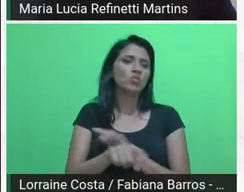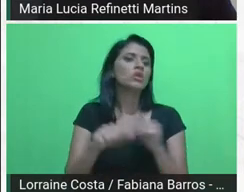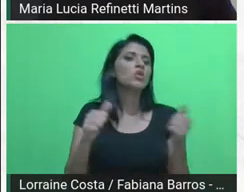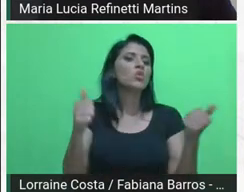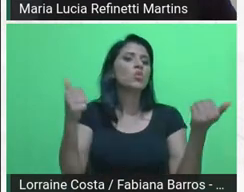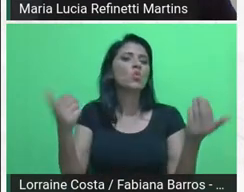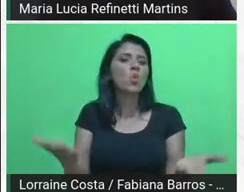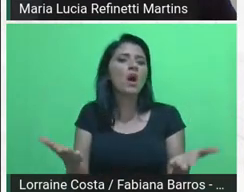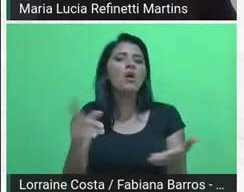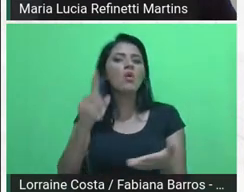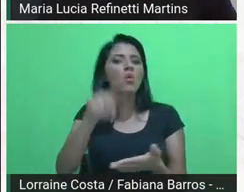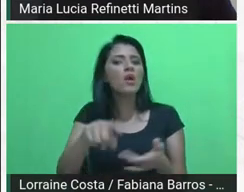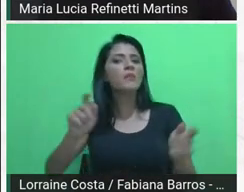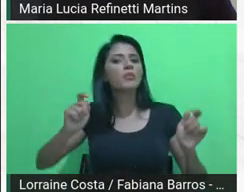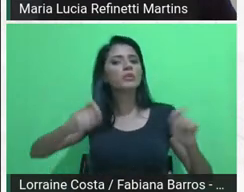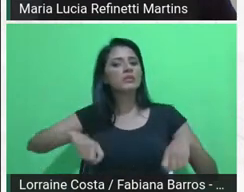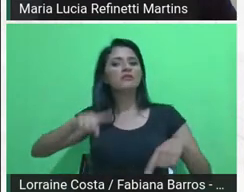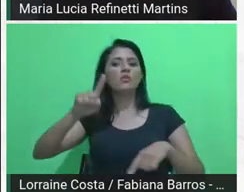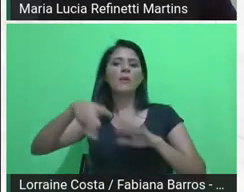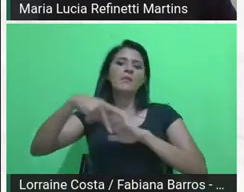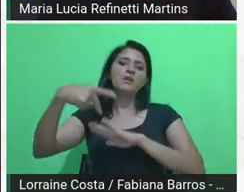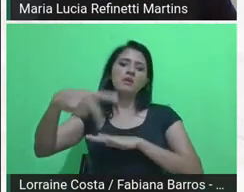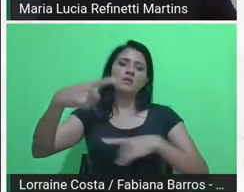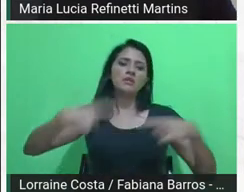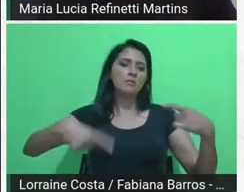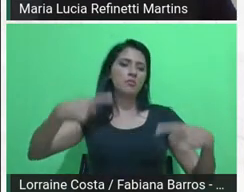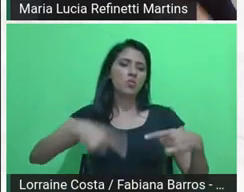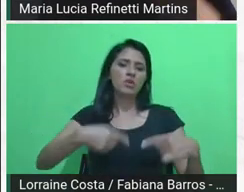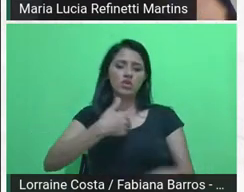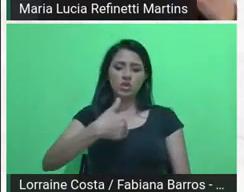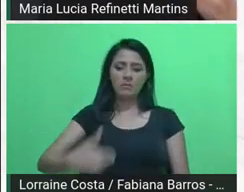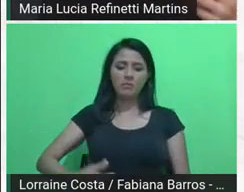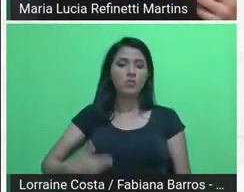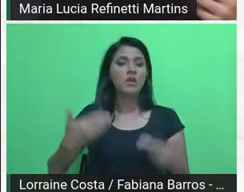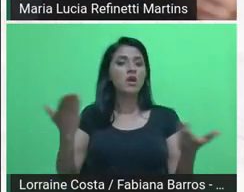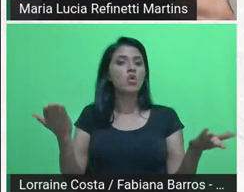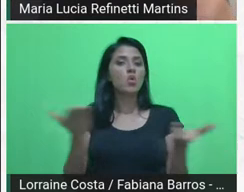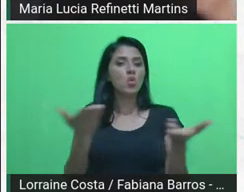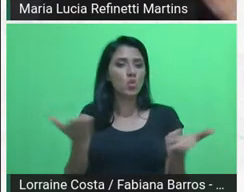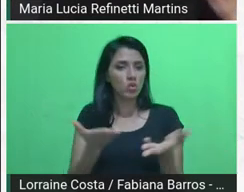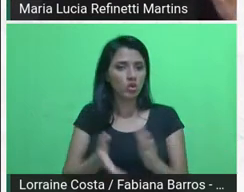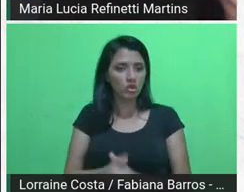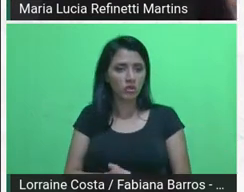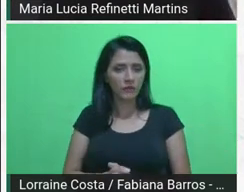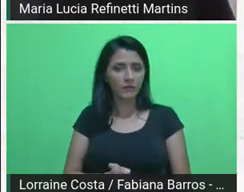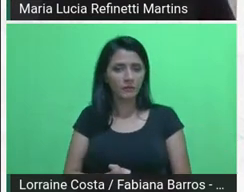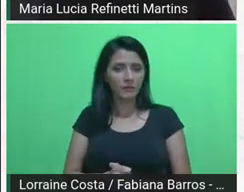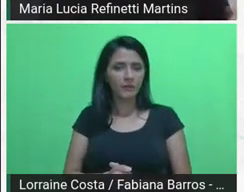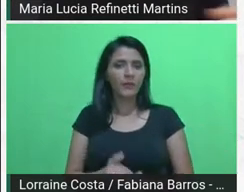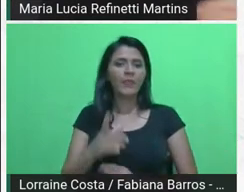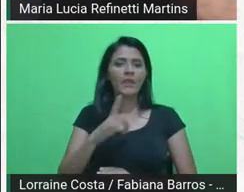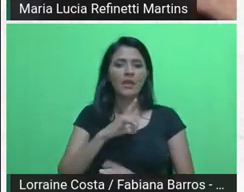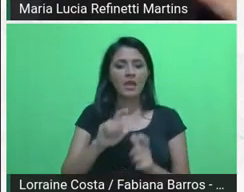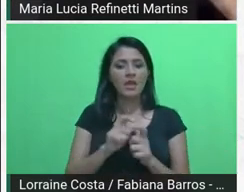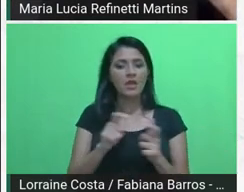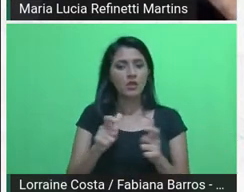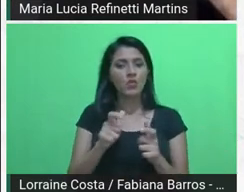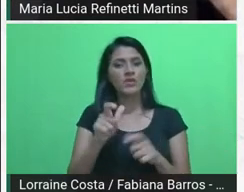possível para essa política pública hoje? entre um alargamento do Estado,